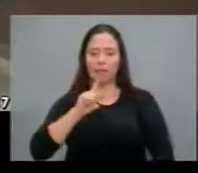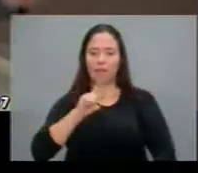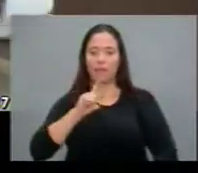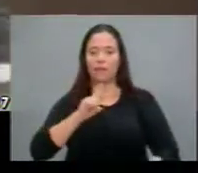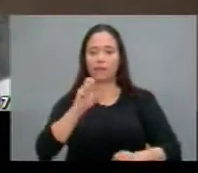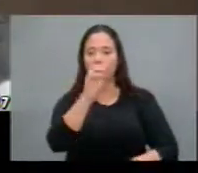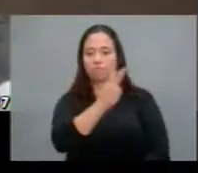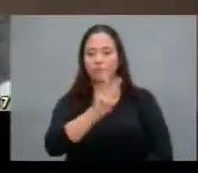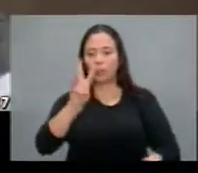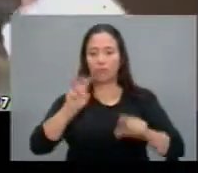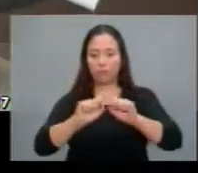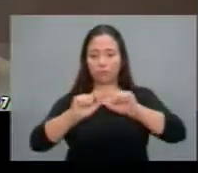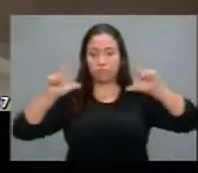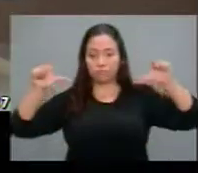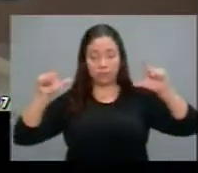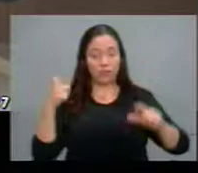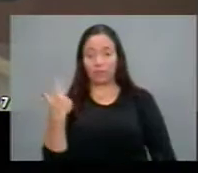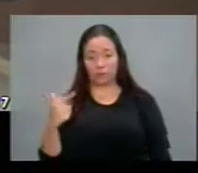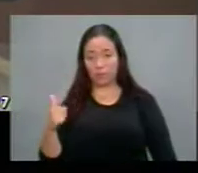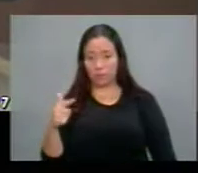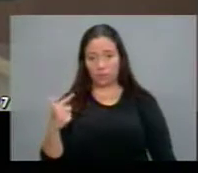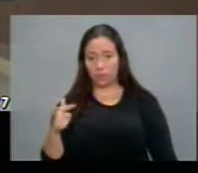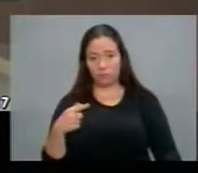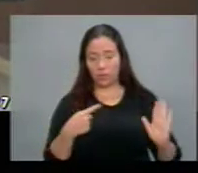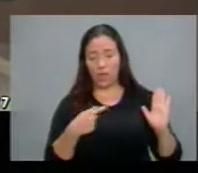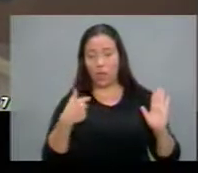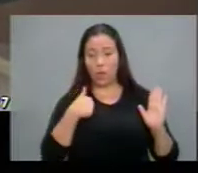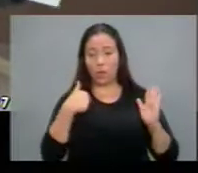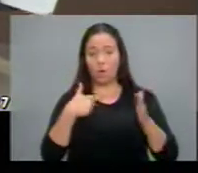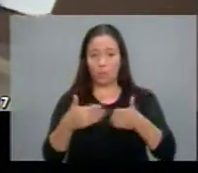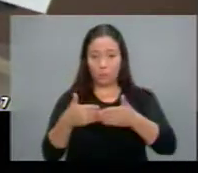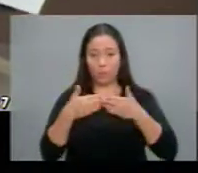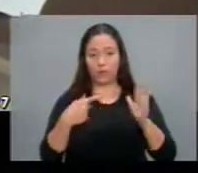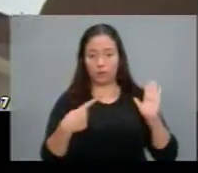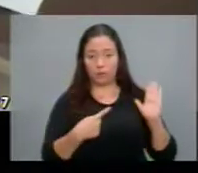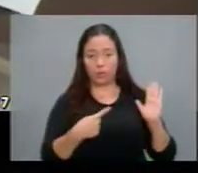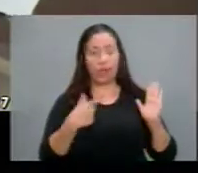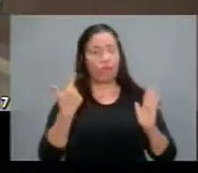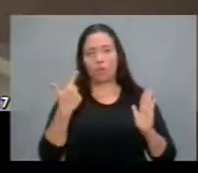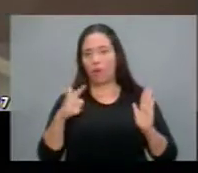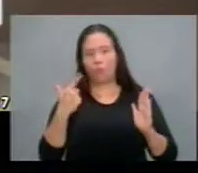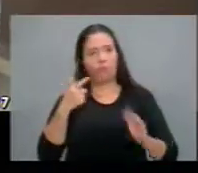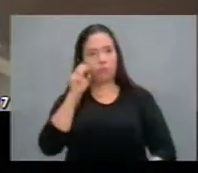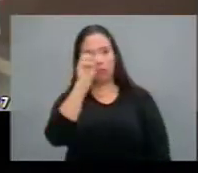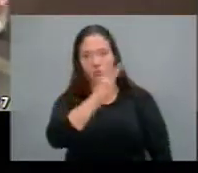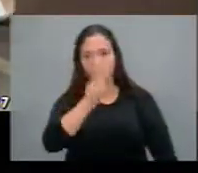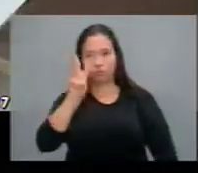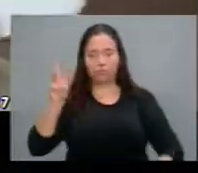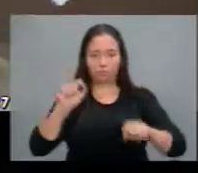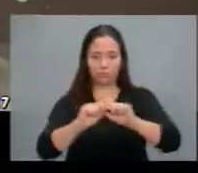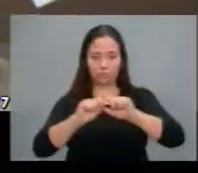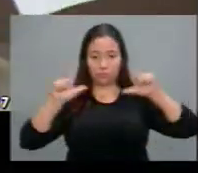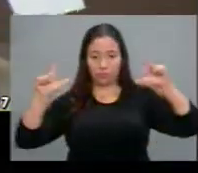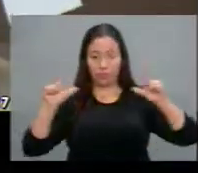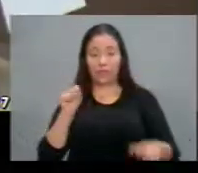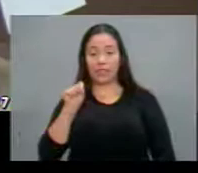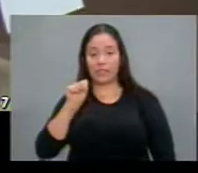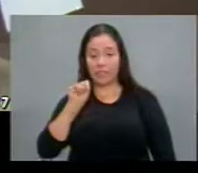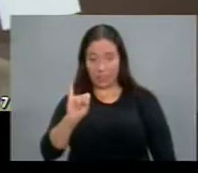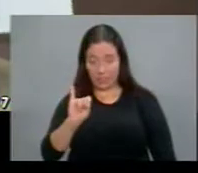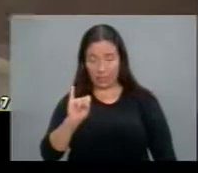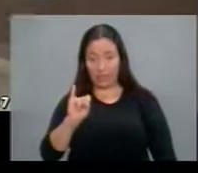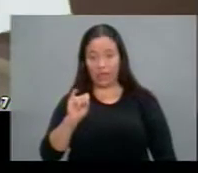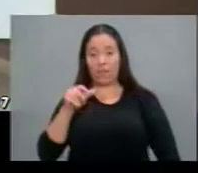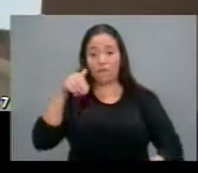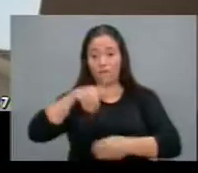Não estão. Estas informações que eu estou pedindo não estão no portal da transparência. se, por acaso,